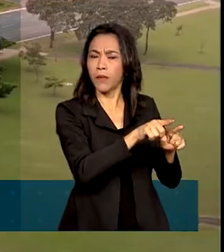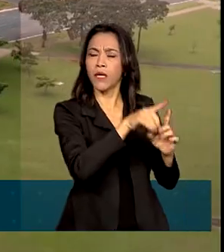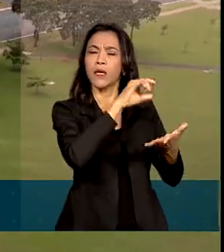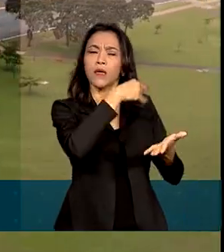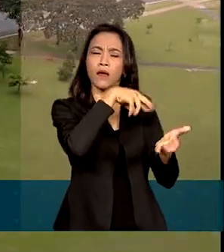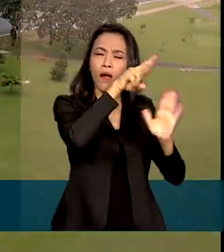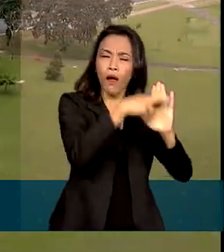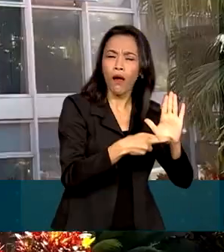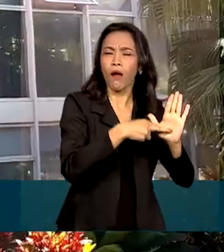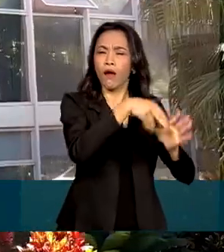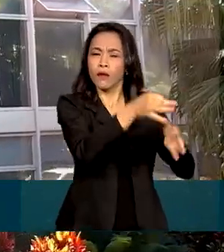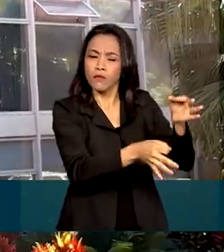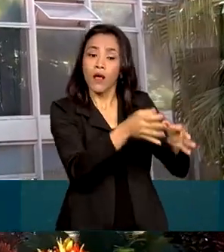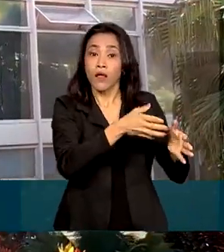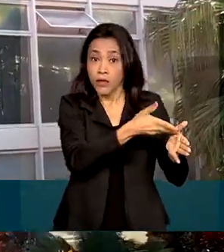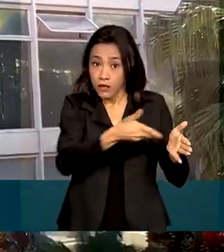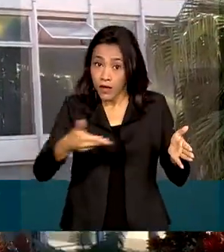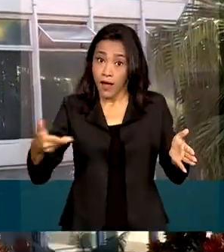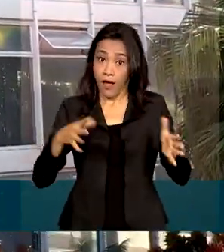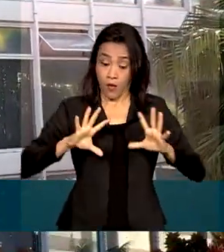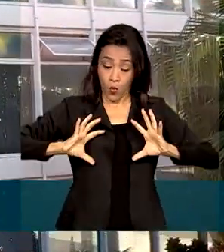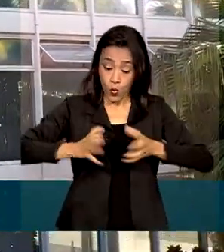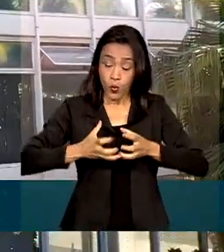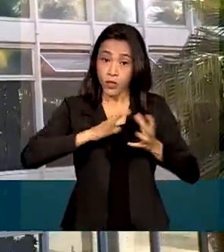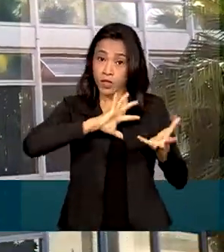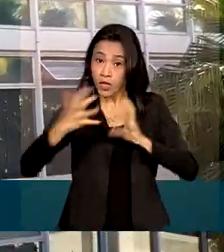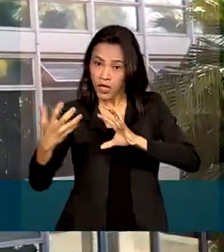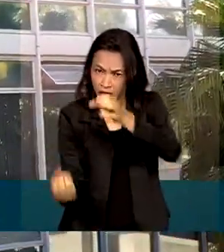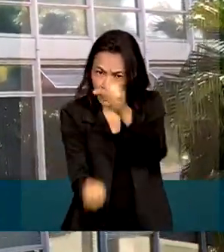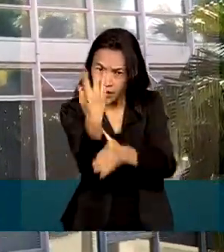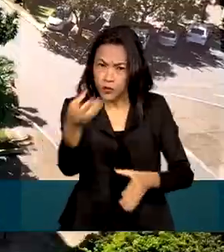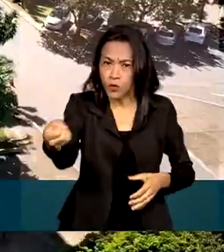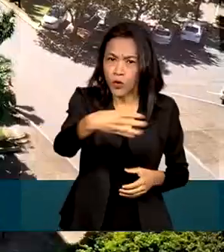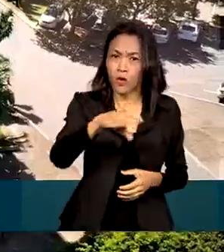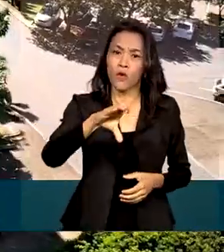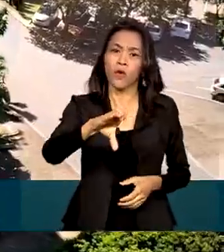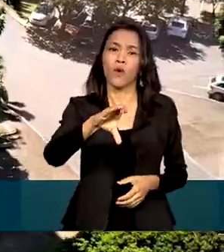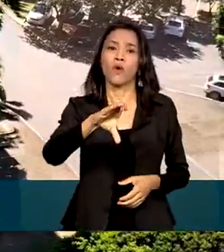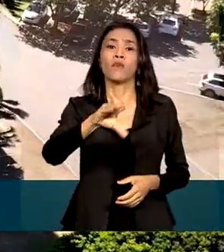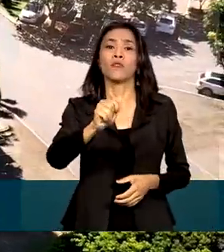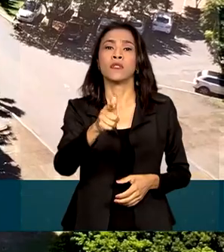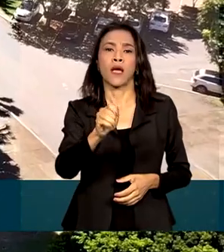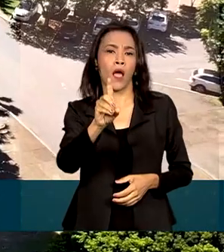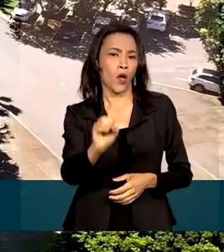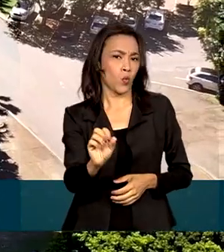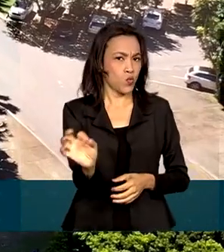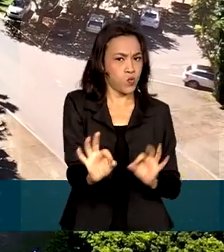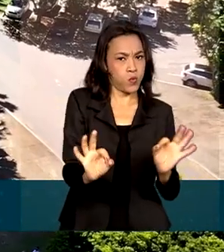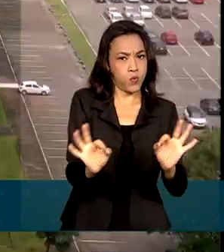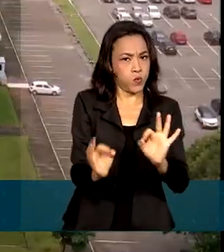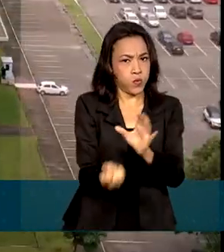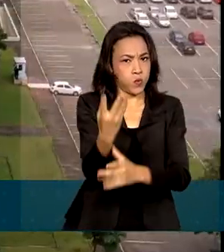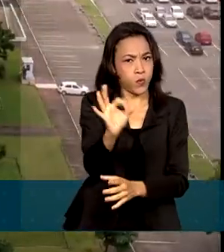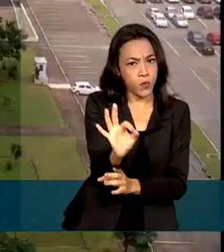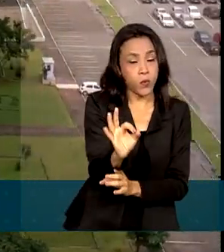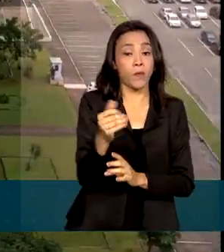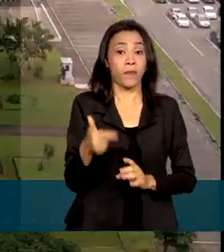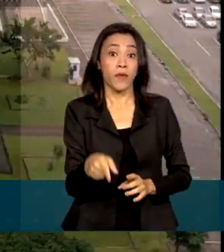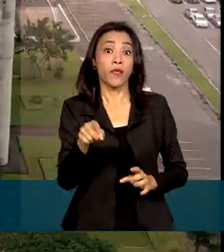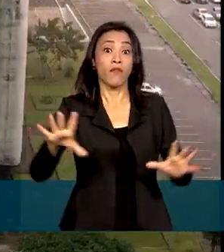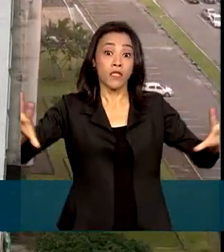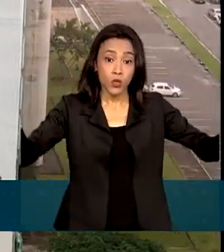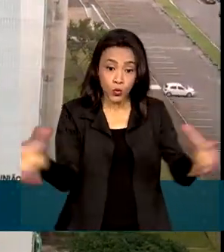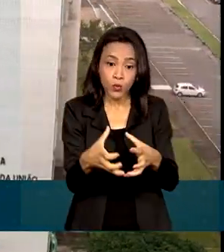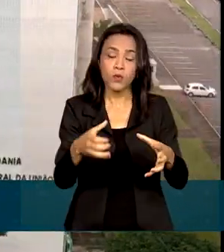equipe de transição, não haverá a criação de novos cargos na administração pública. As áreas meio vão ser